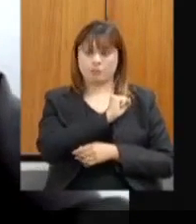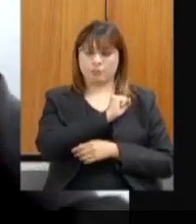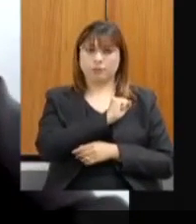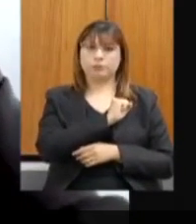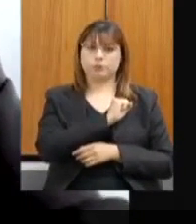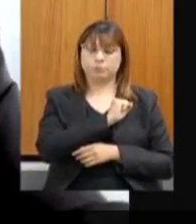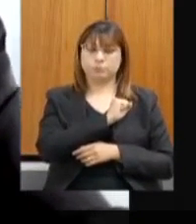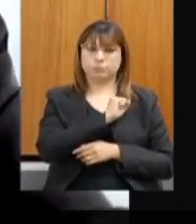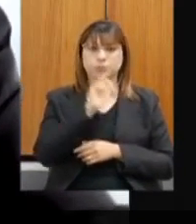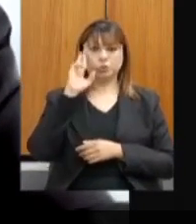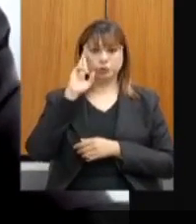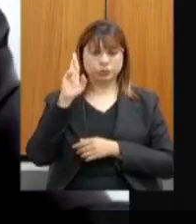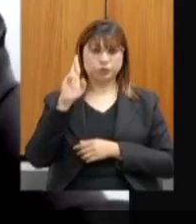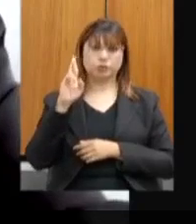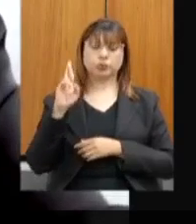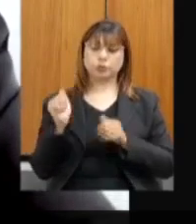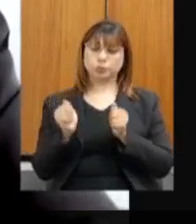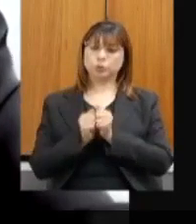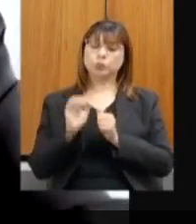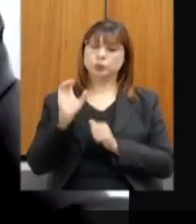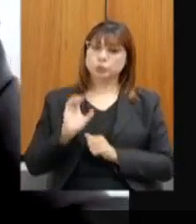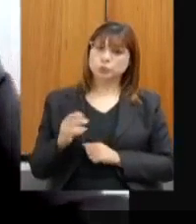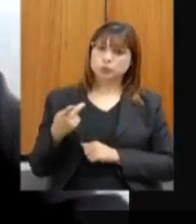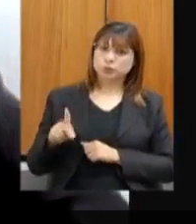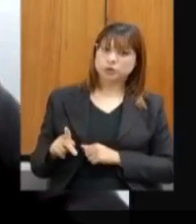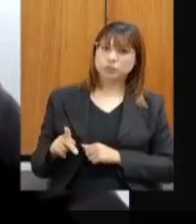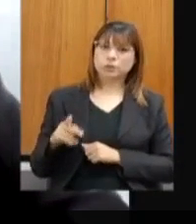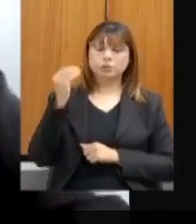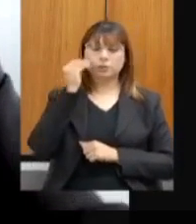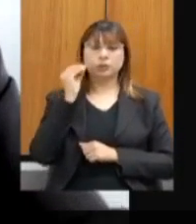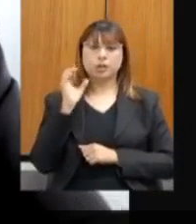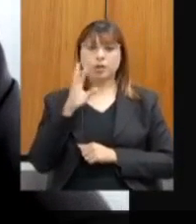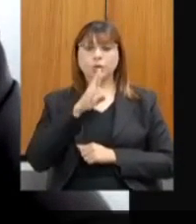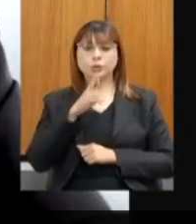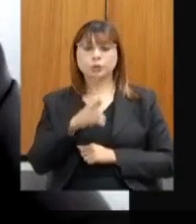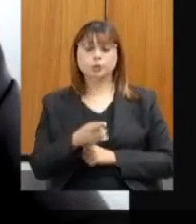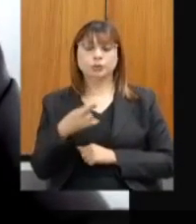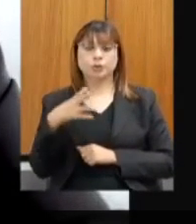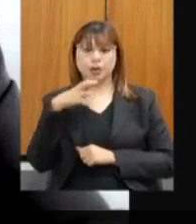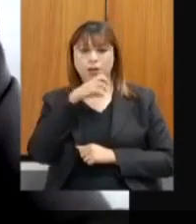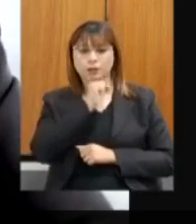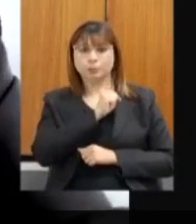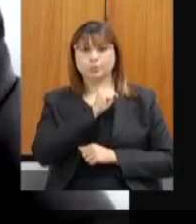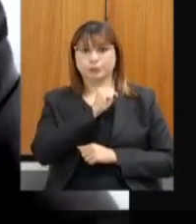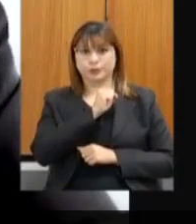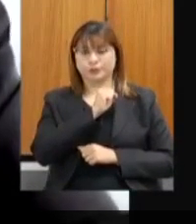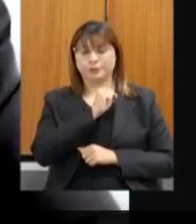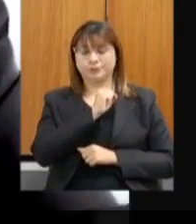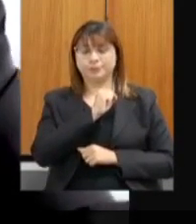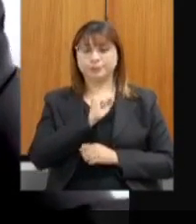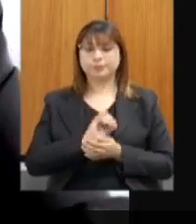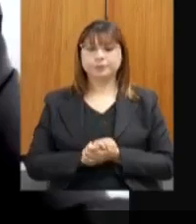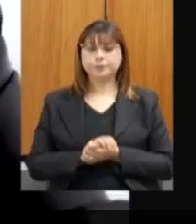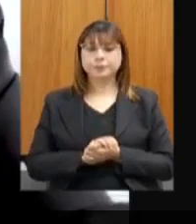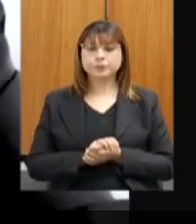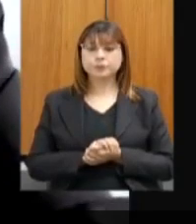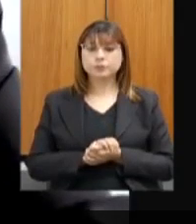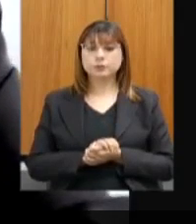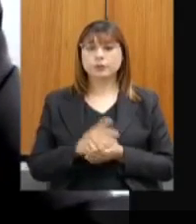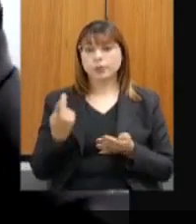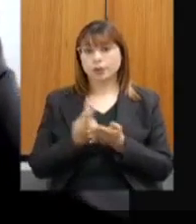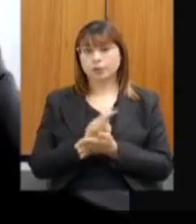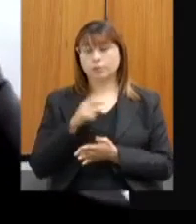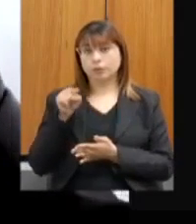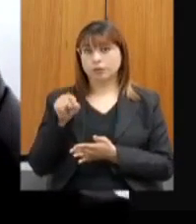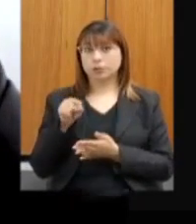diretores e seu conselho pelo resultado de curto prazo, o que fez com que ela se